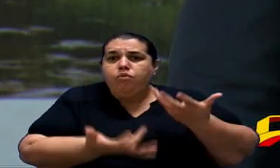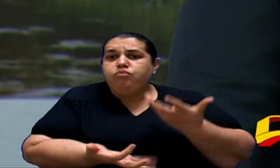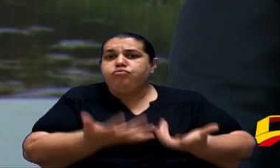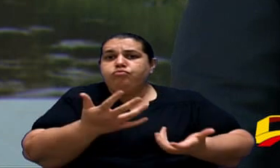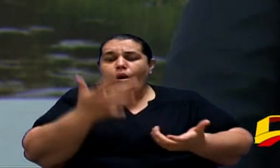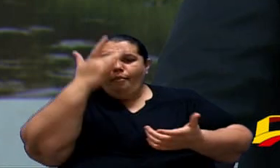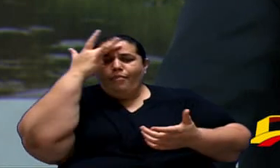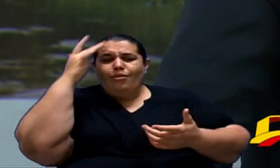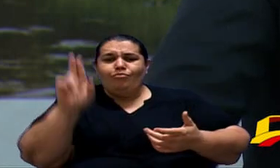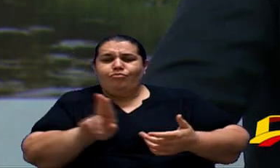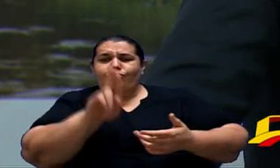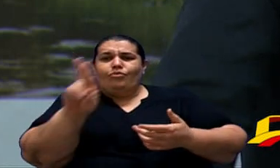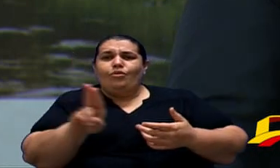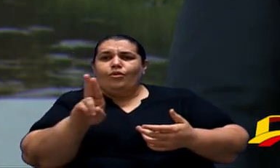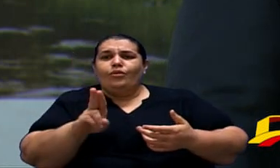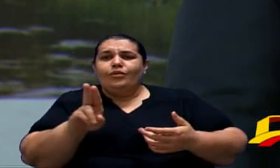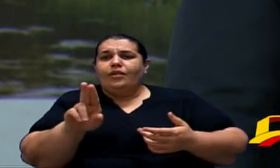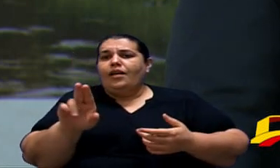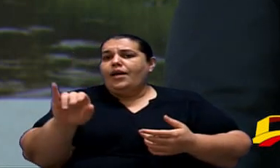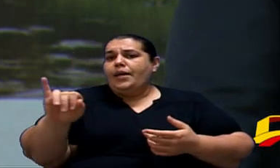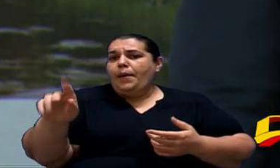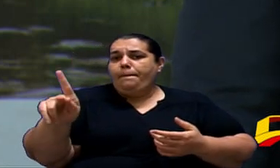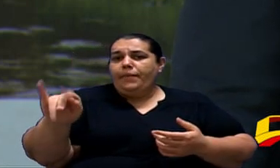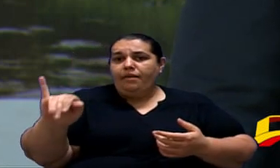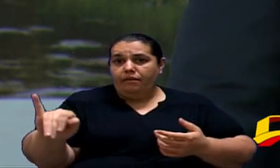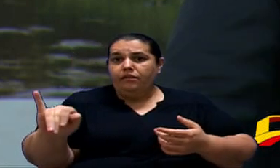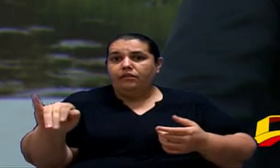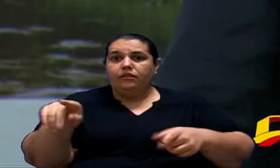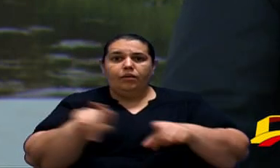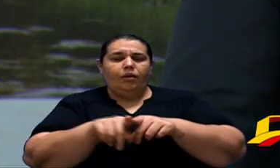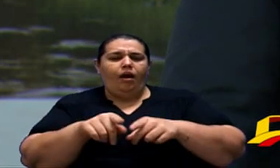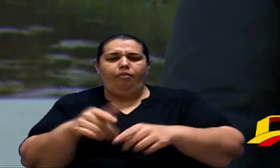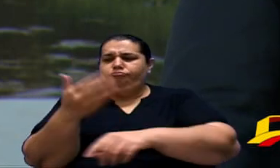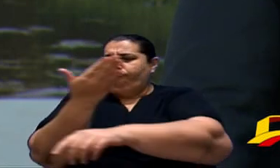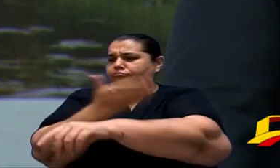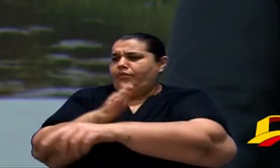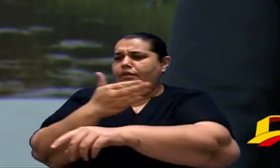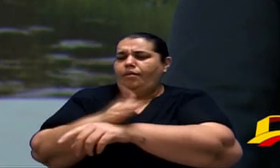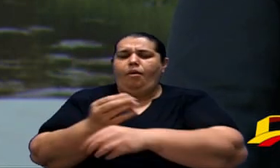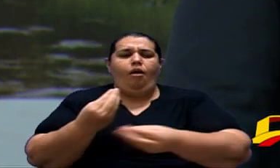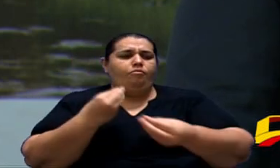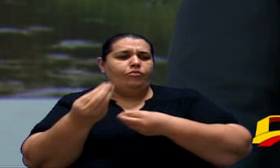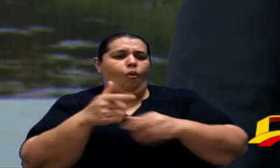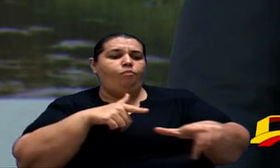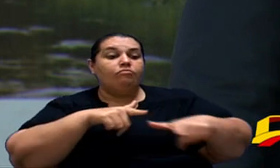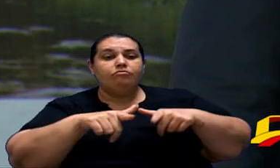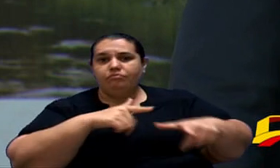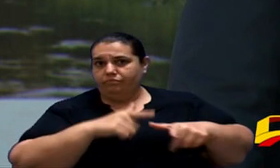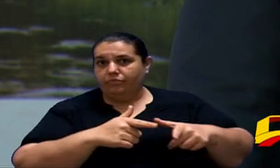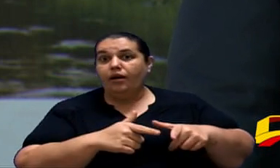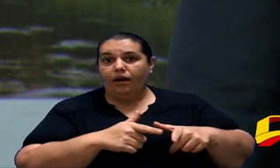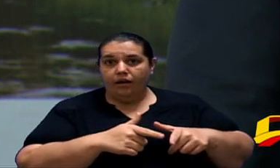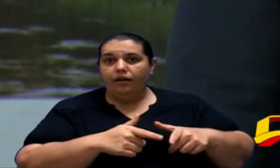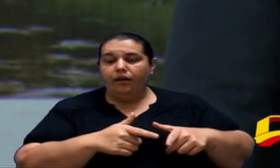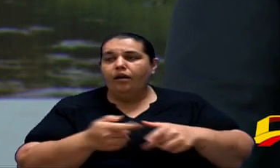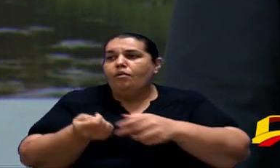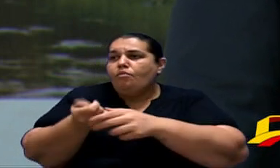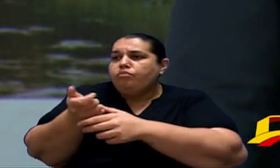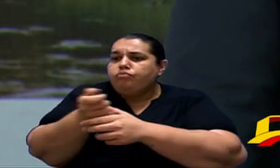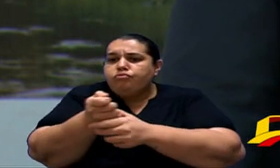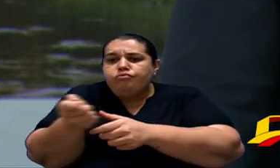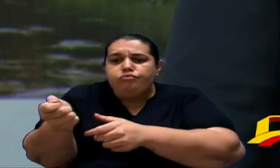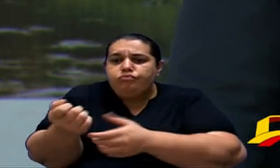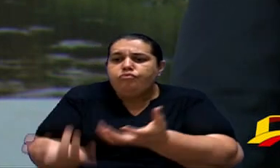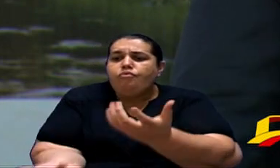manuseiam utilizam IPIs eles têm um treinamento para lidar com extintores de incêndio